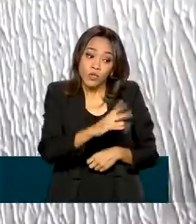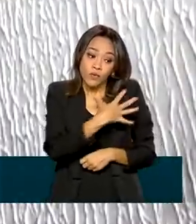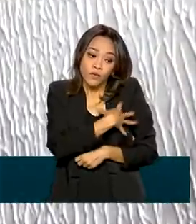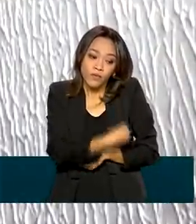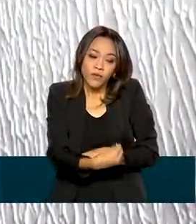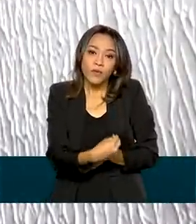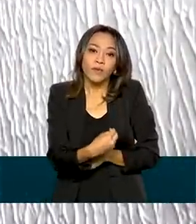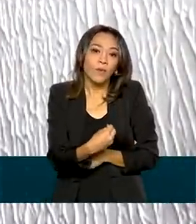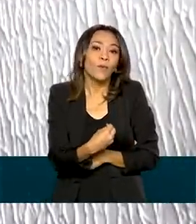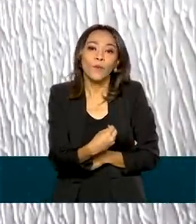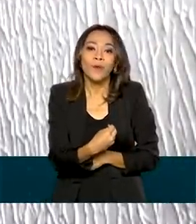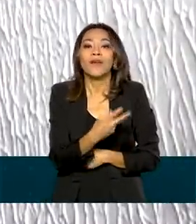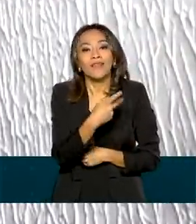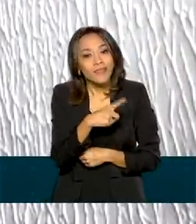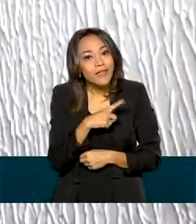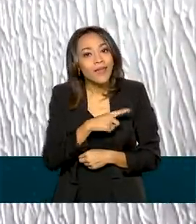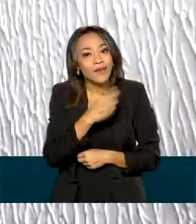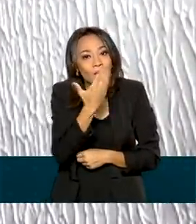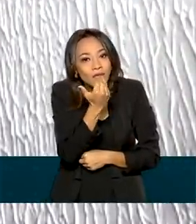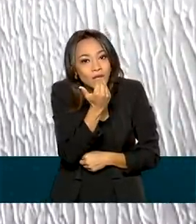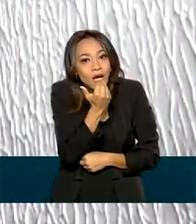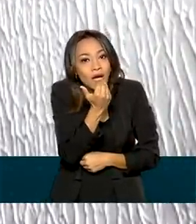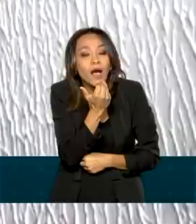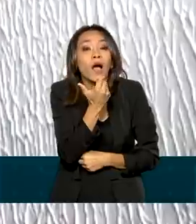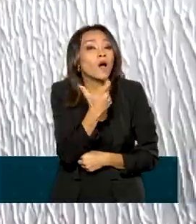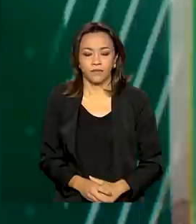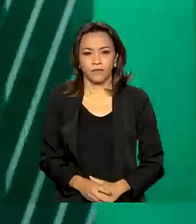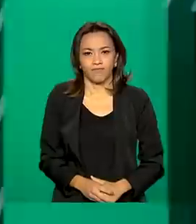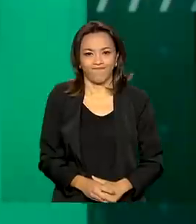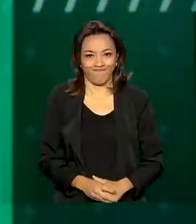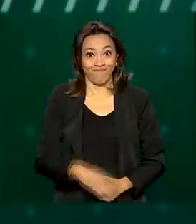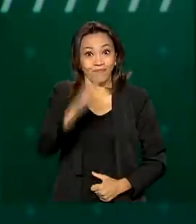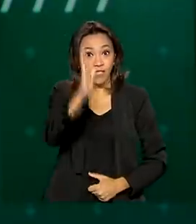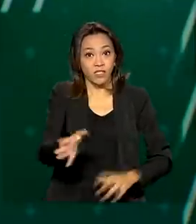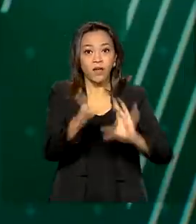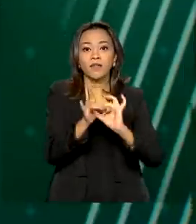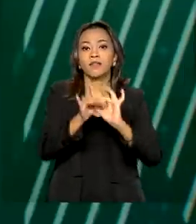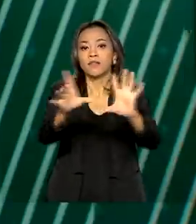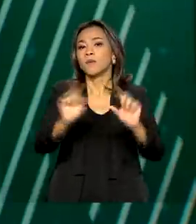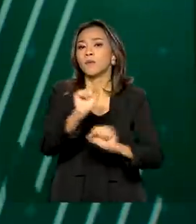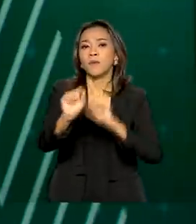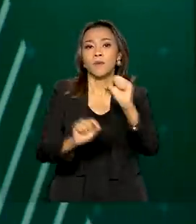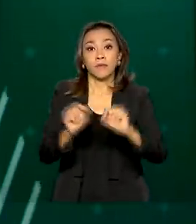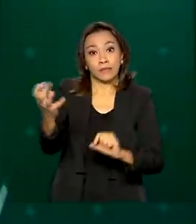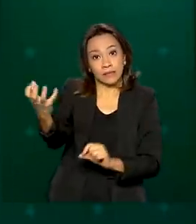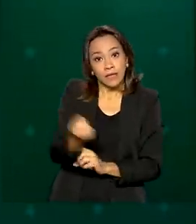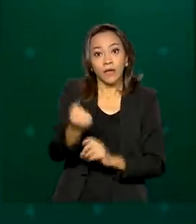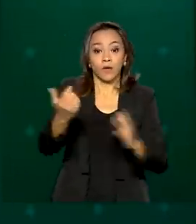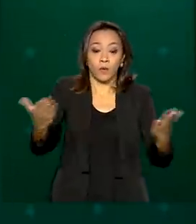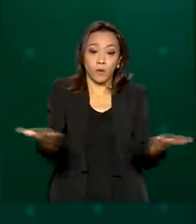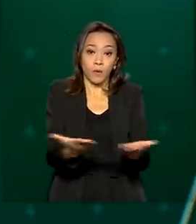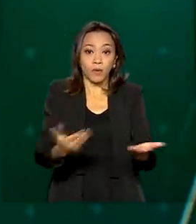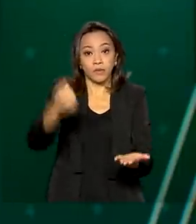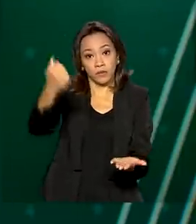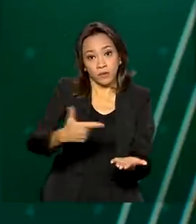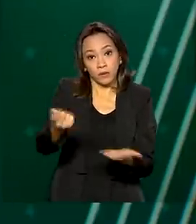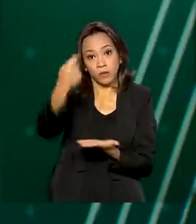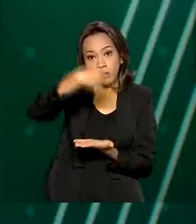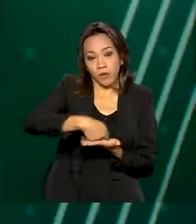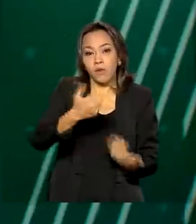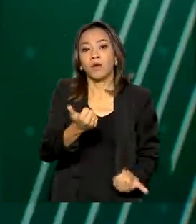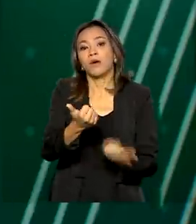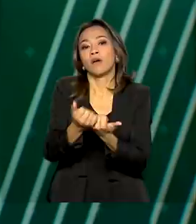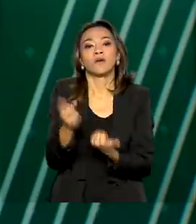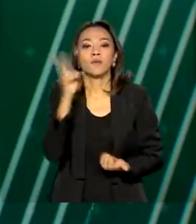está podendo ter a sua merenda em casa. Está liberada para saque, a partir de hoje, a segunda parcela do